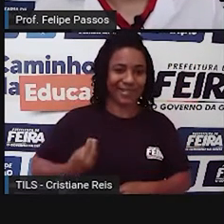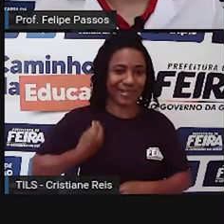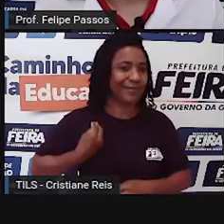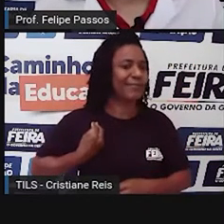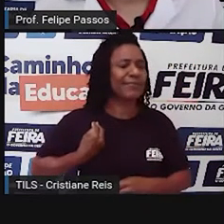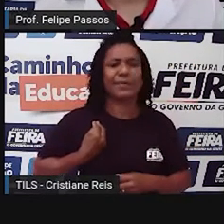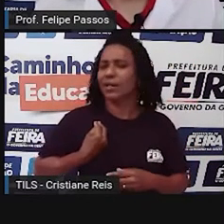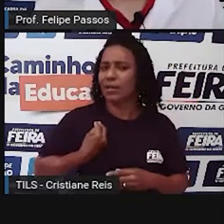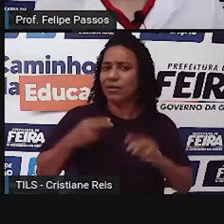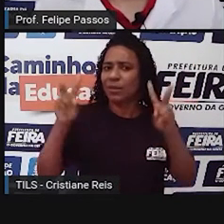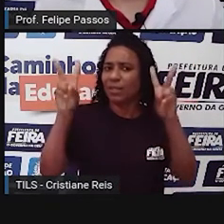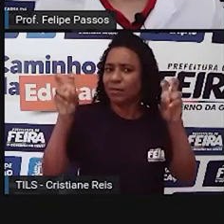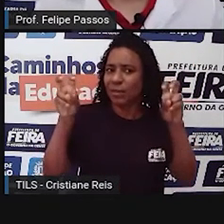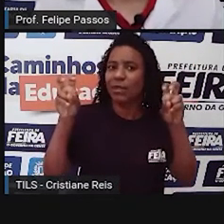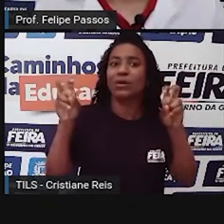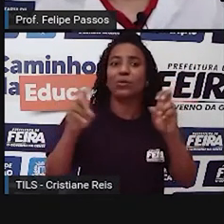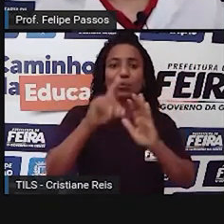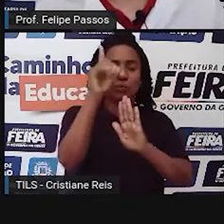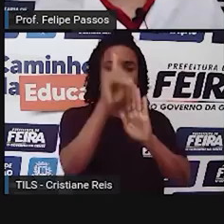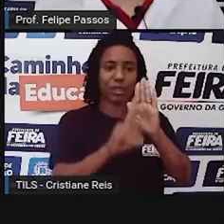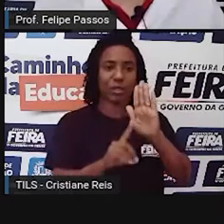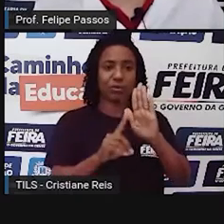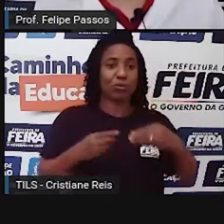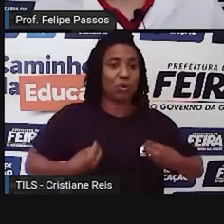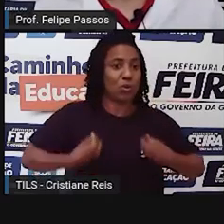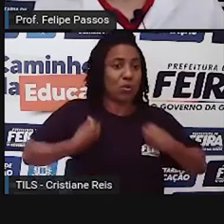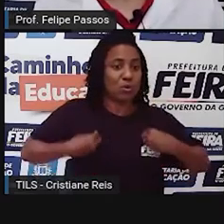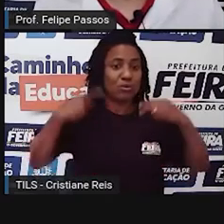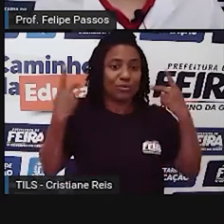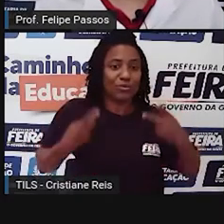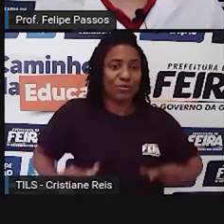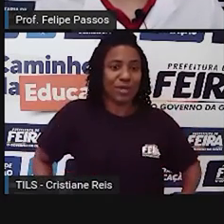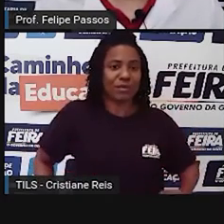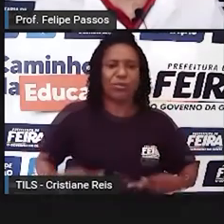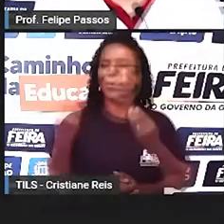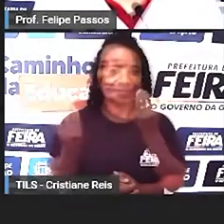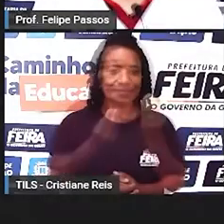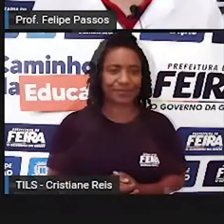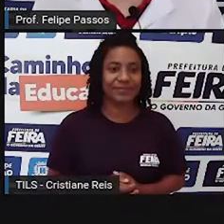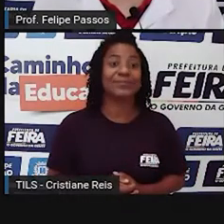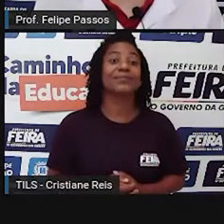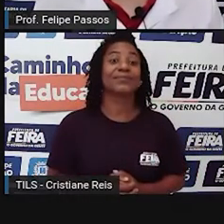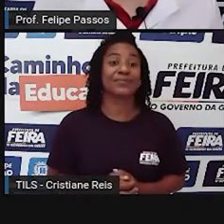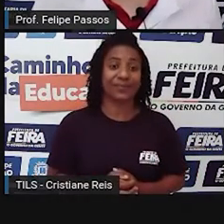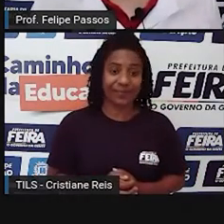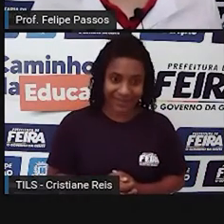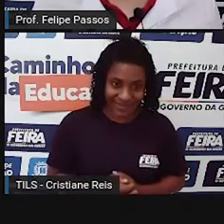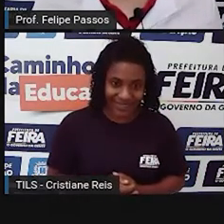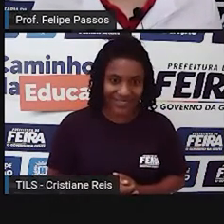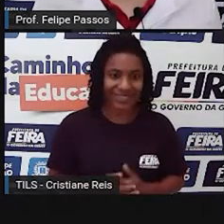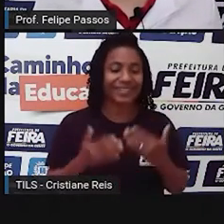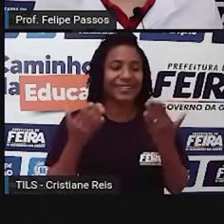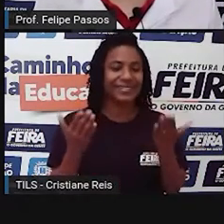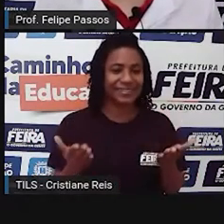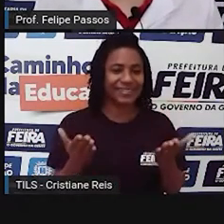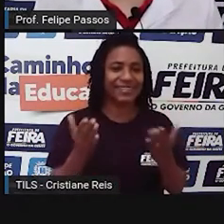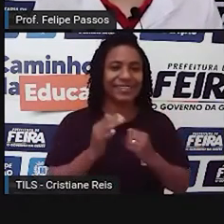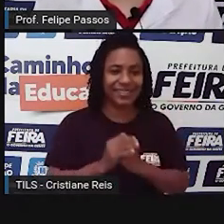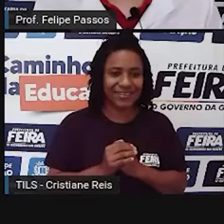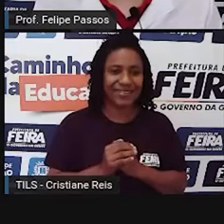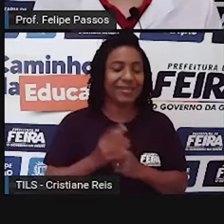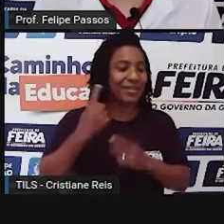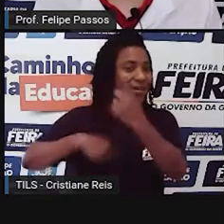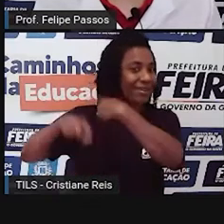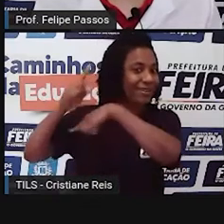são os direitos humanos? Como que eles surgiram? Para que servem? Então a gente precisa fazer essa volta lá